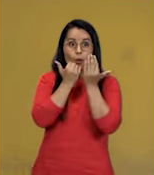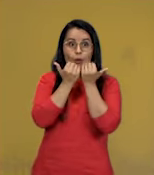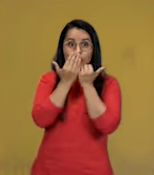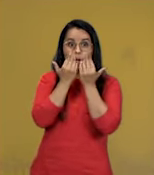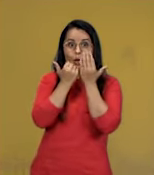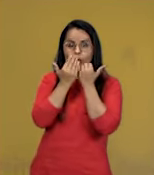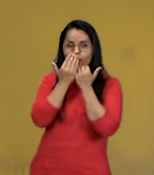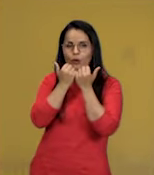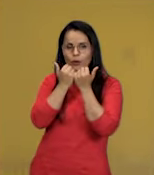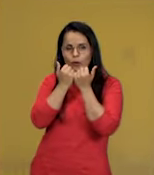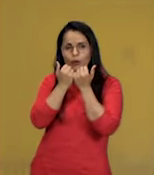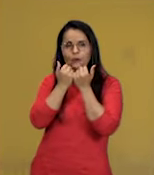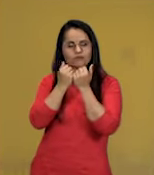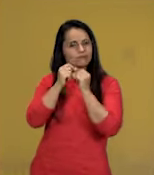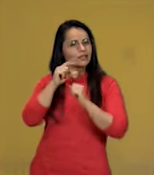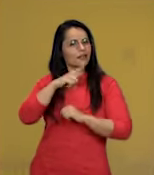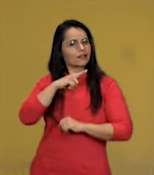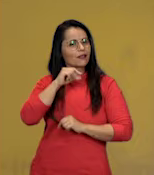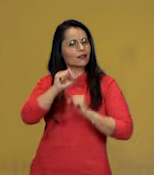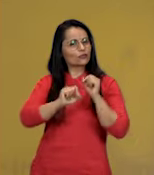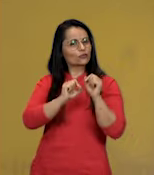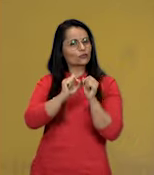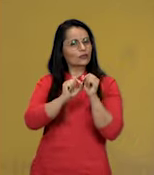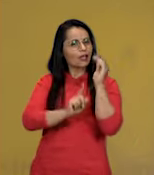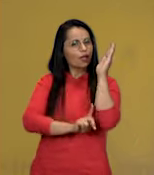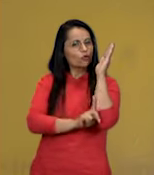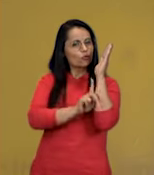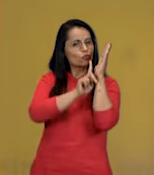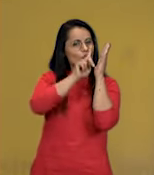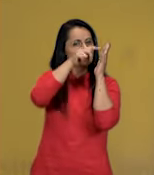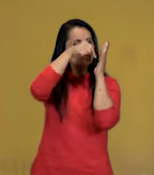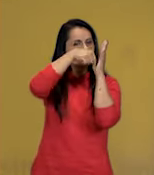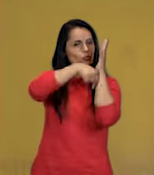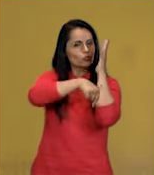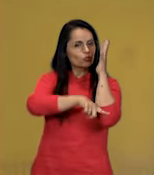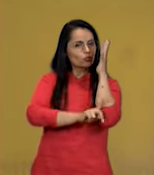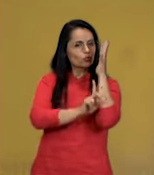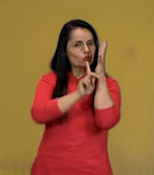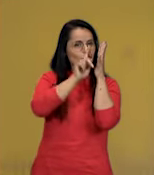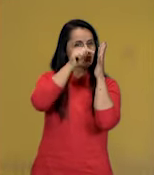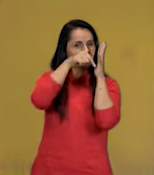através do processo de fotossíntese.